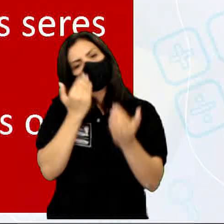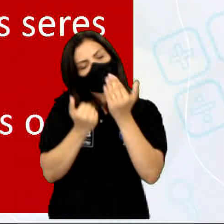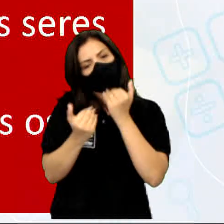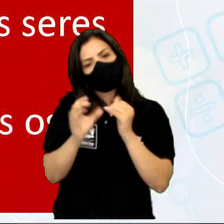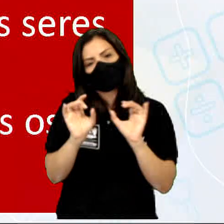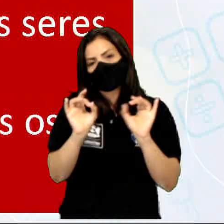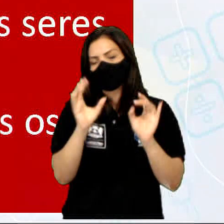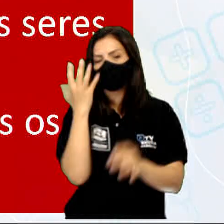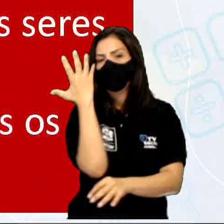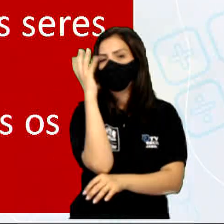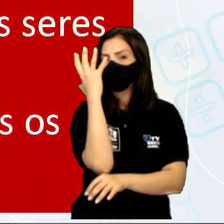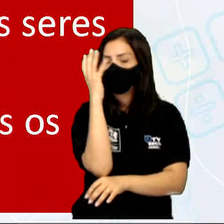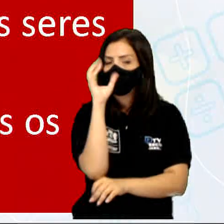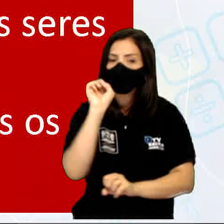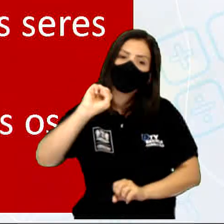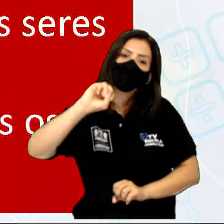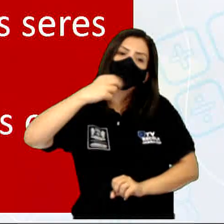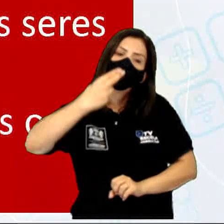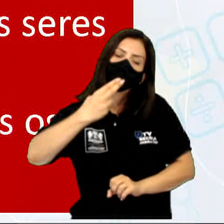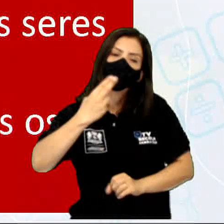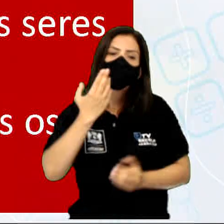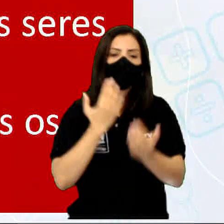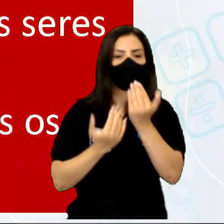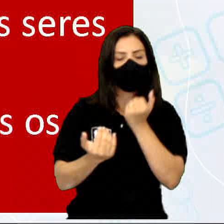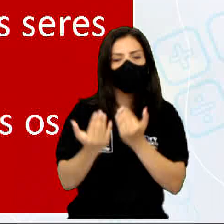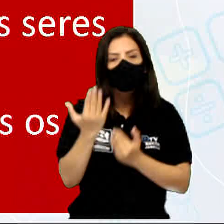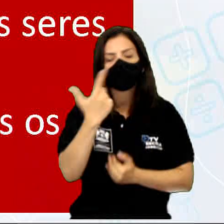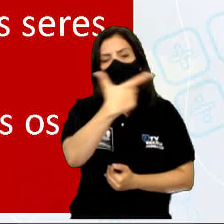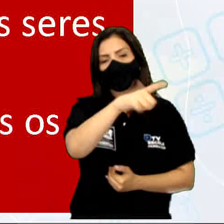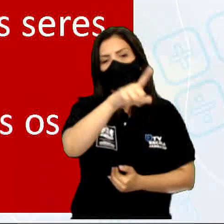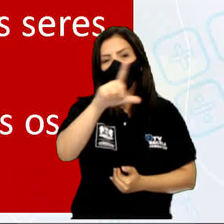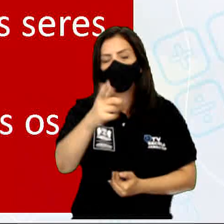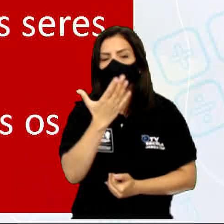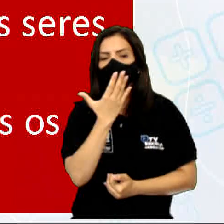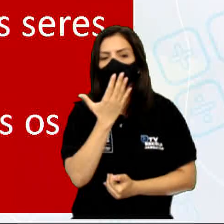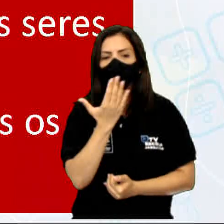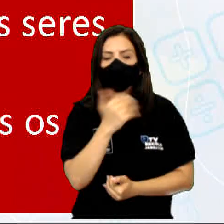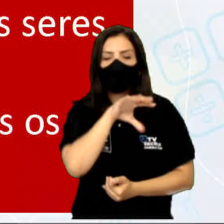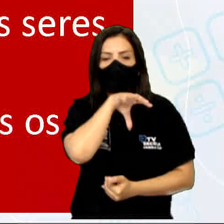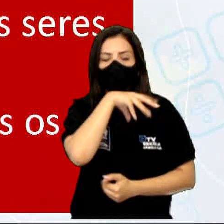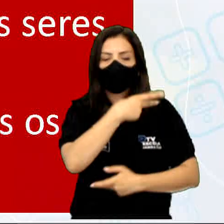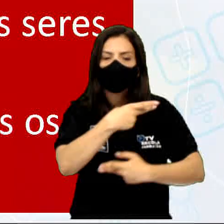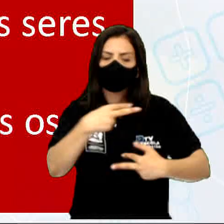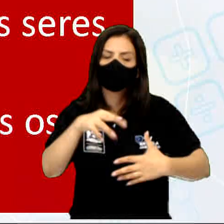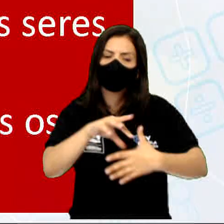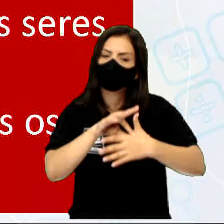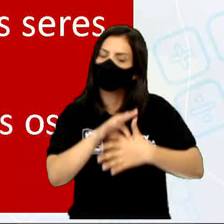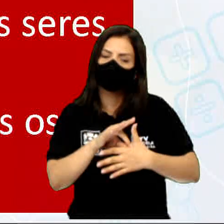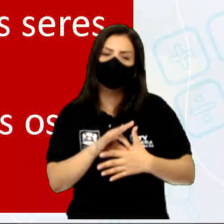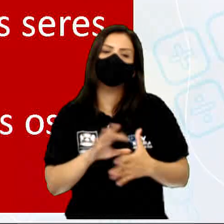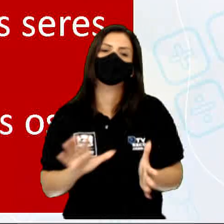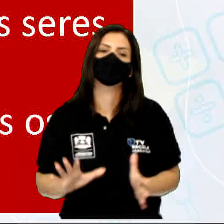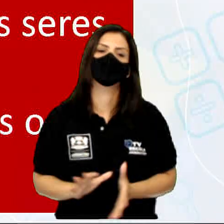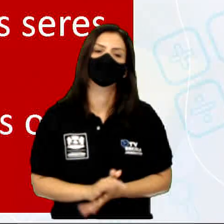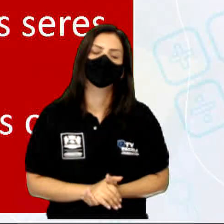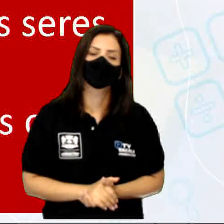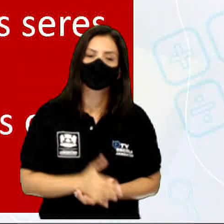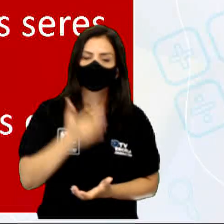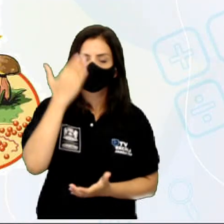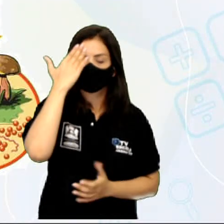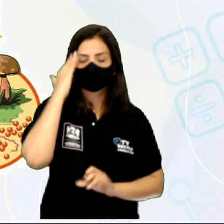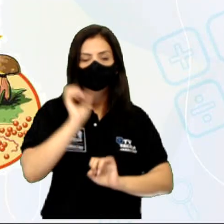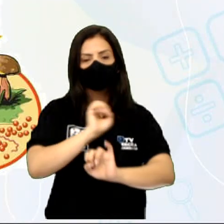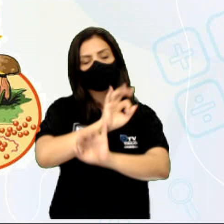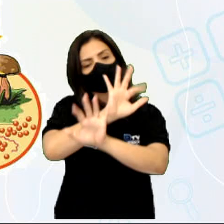as plantas, ou carnívoros, comer outros animais. Mas, para a gente poder entender melhor os